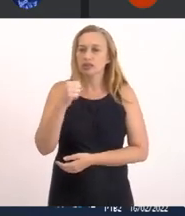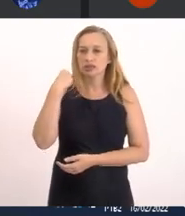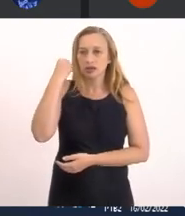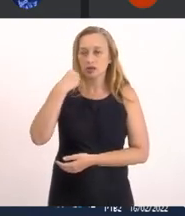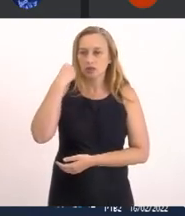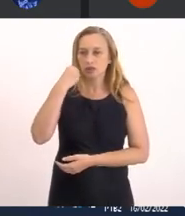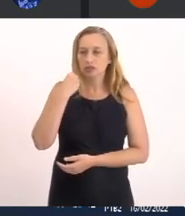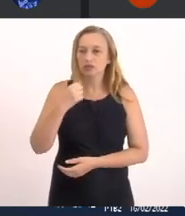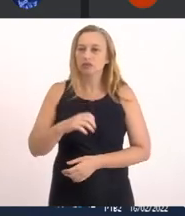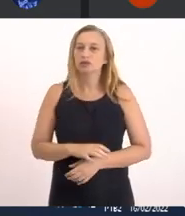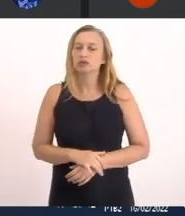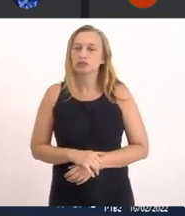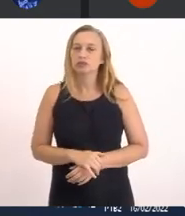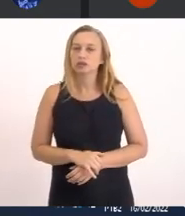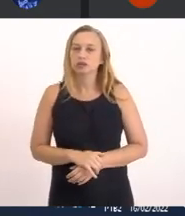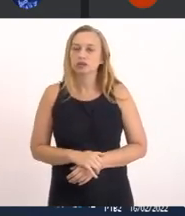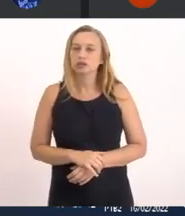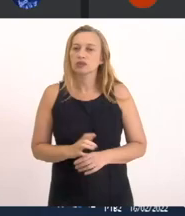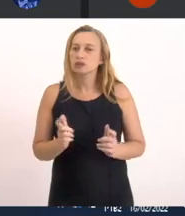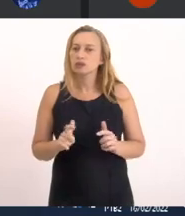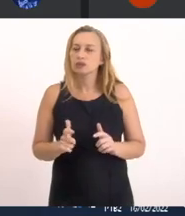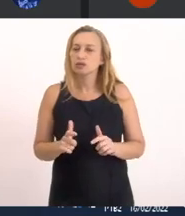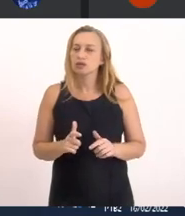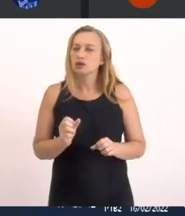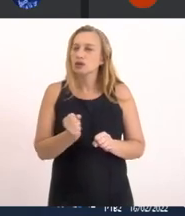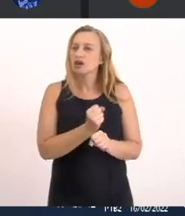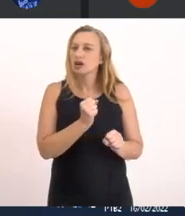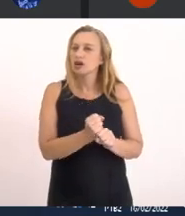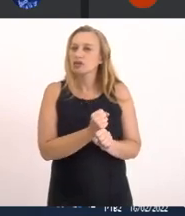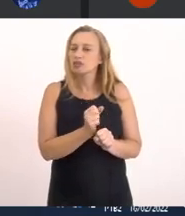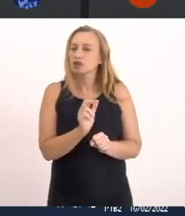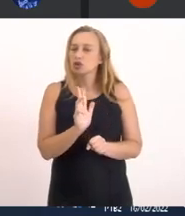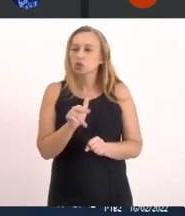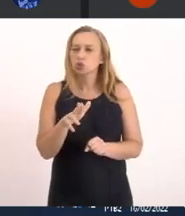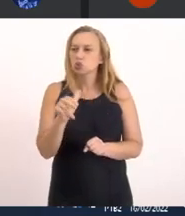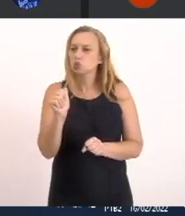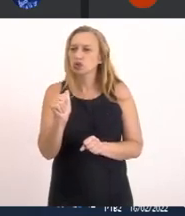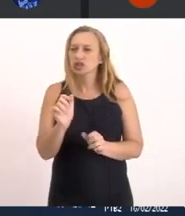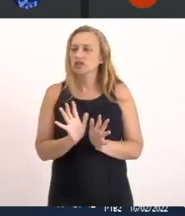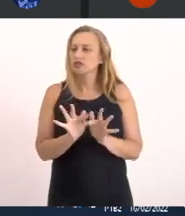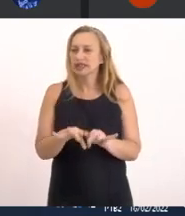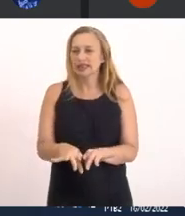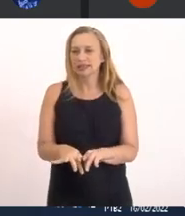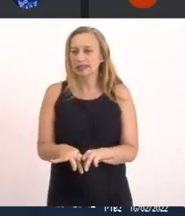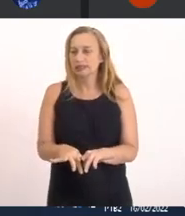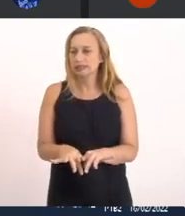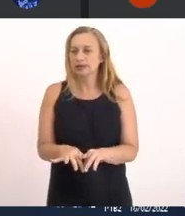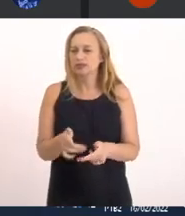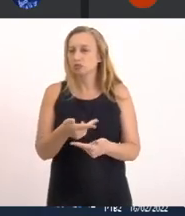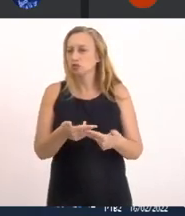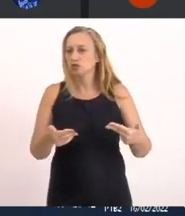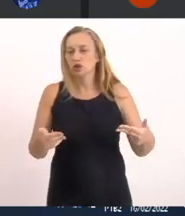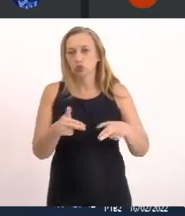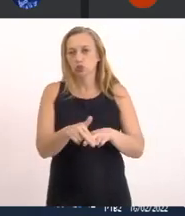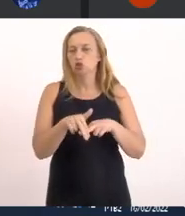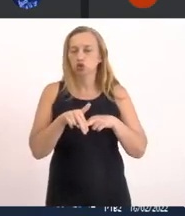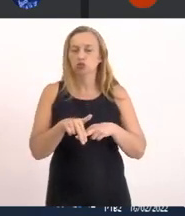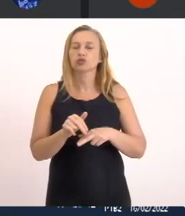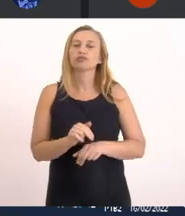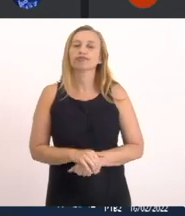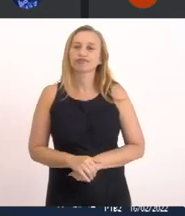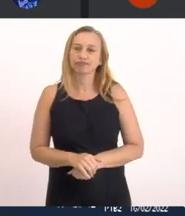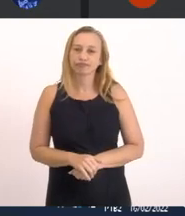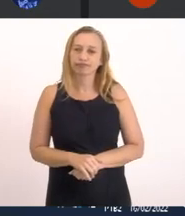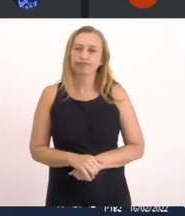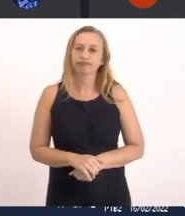constante Assoreamento É que a obra Nunca foi concluída Por vários motivos Por vários motivos